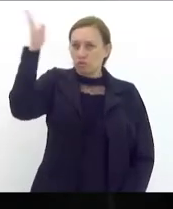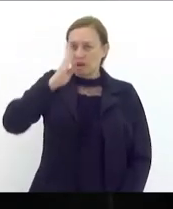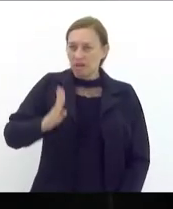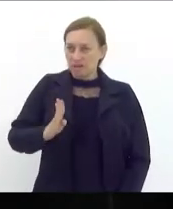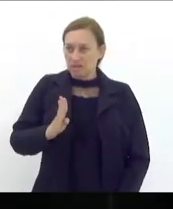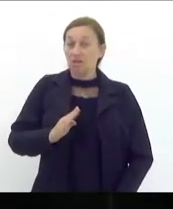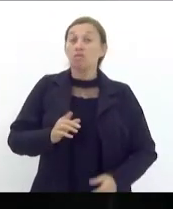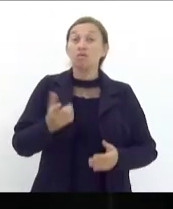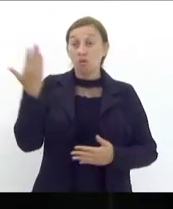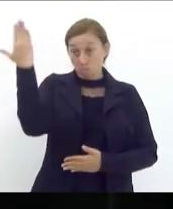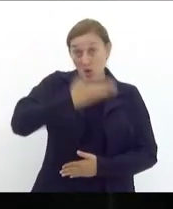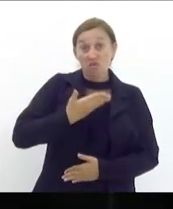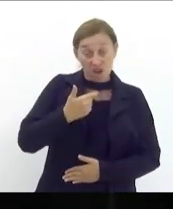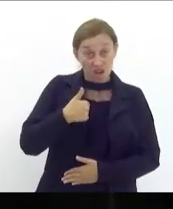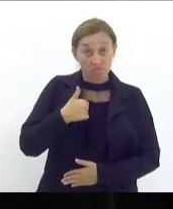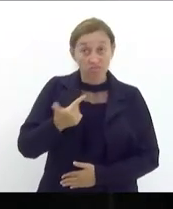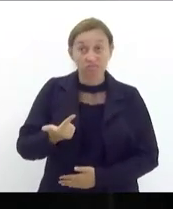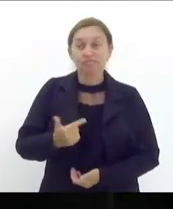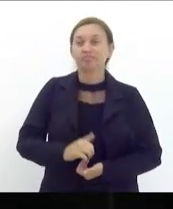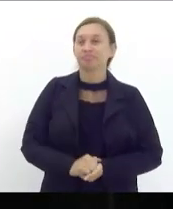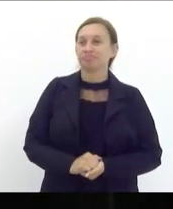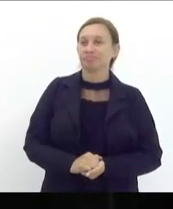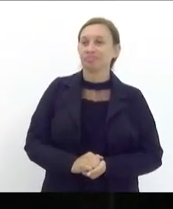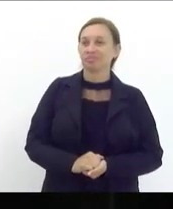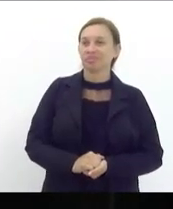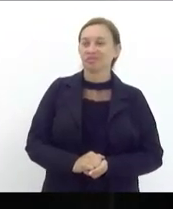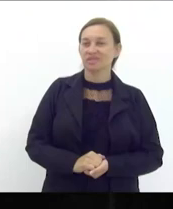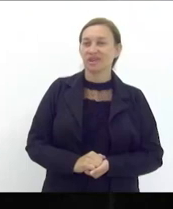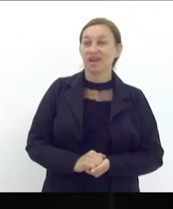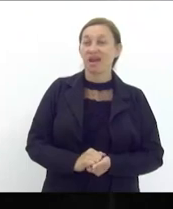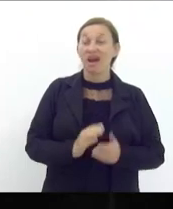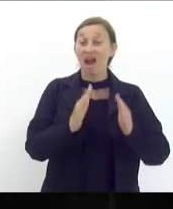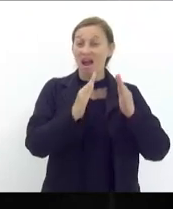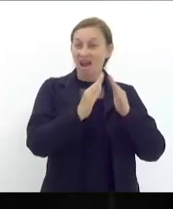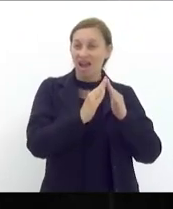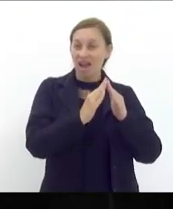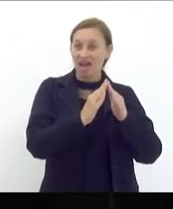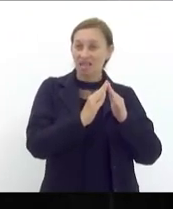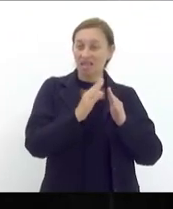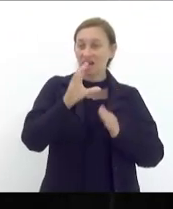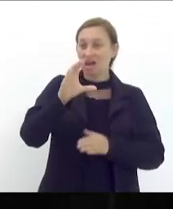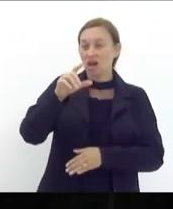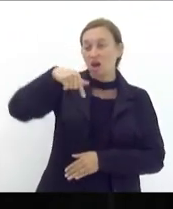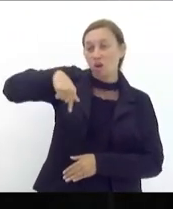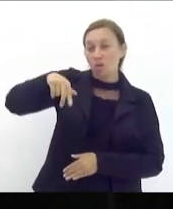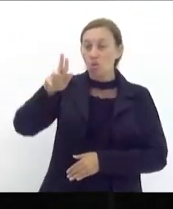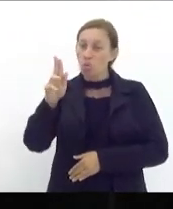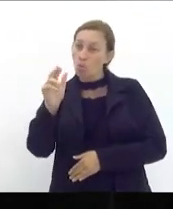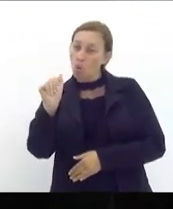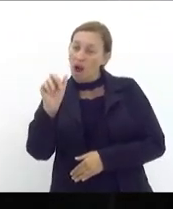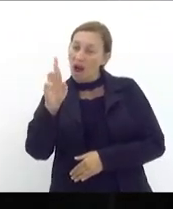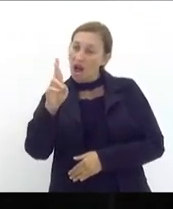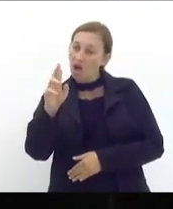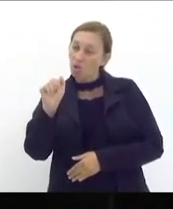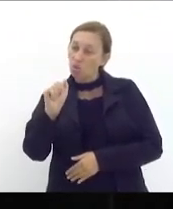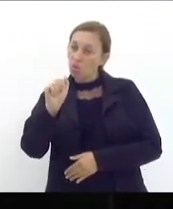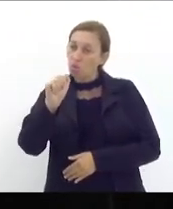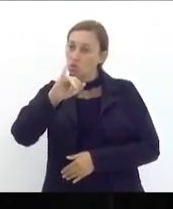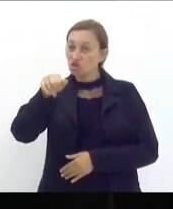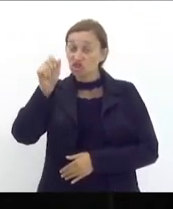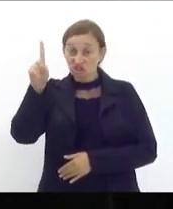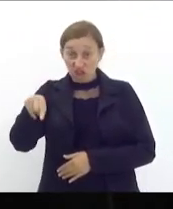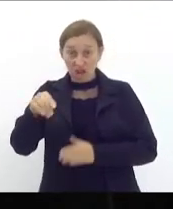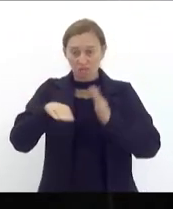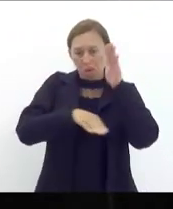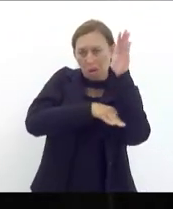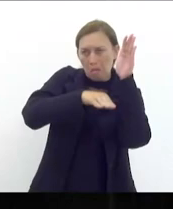provar isso o triplex do Guarujá um senhor apartamento de frente para a